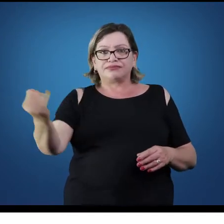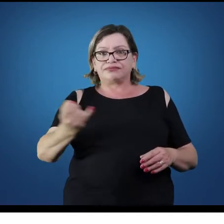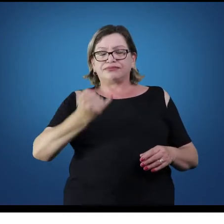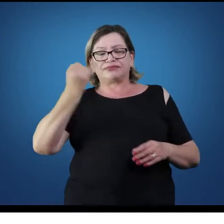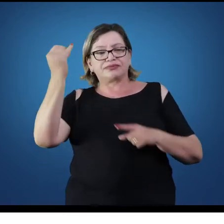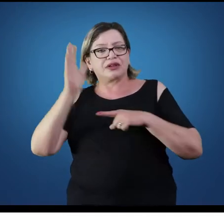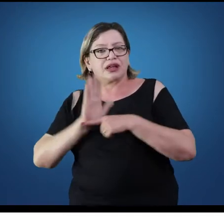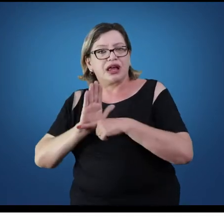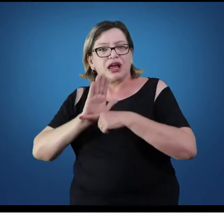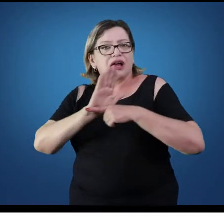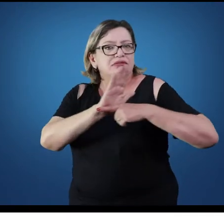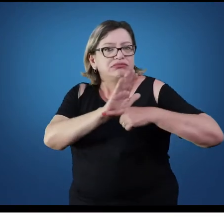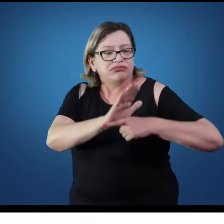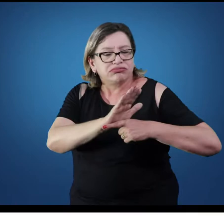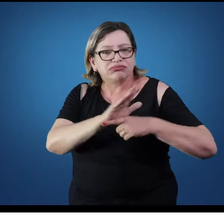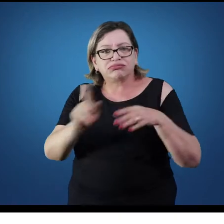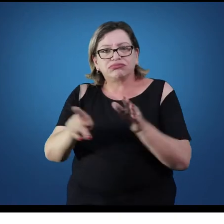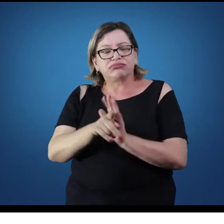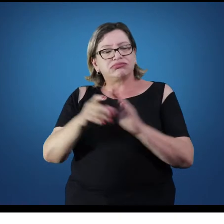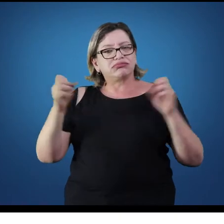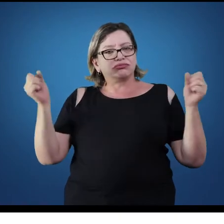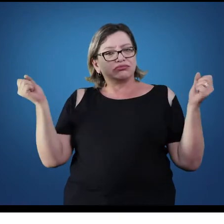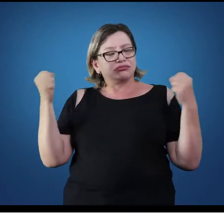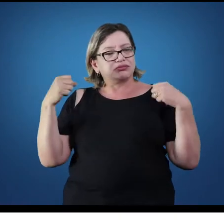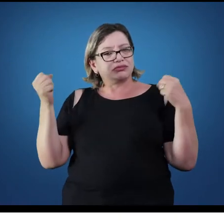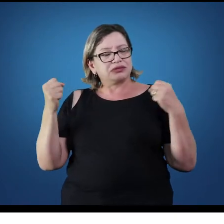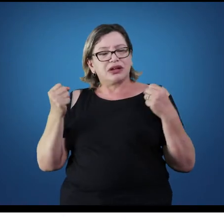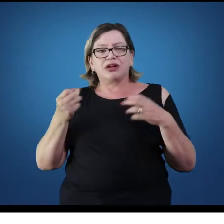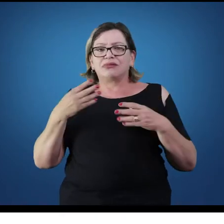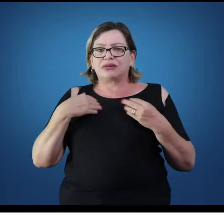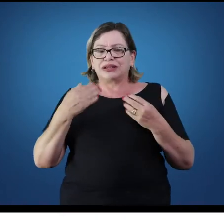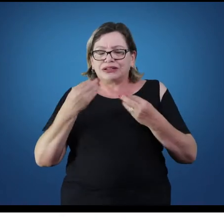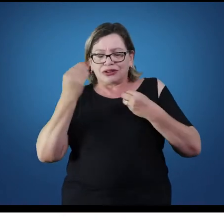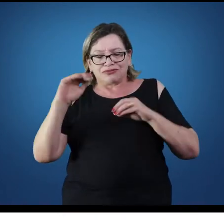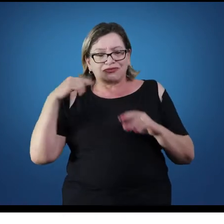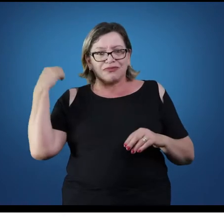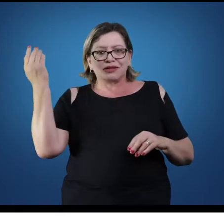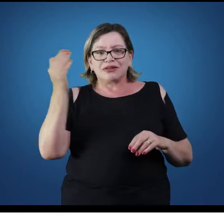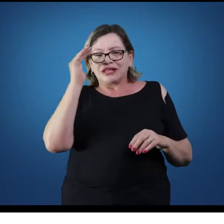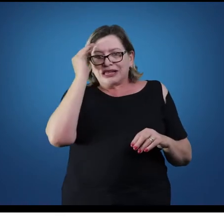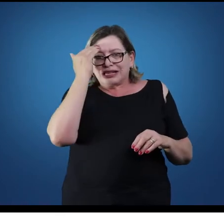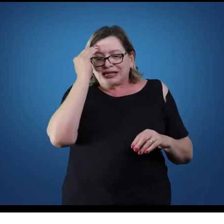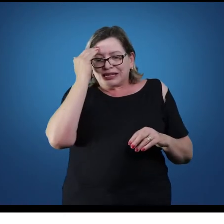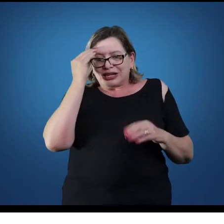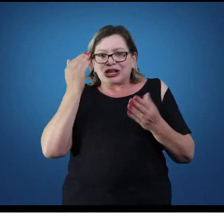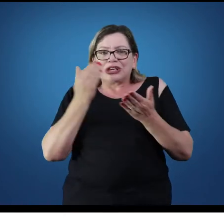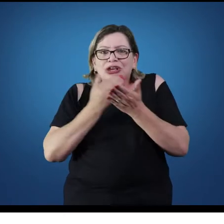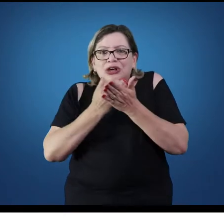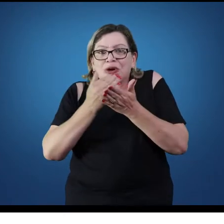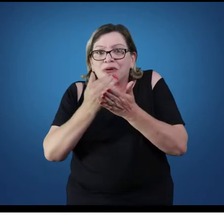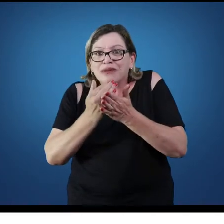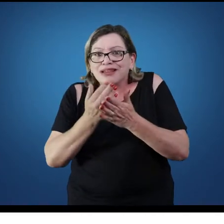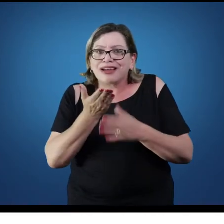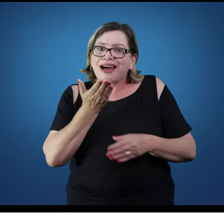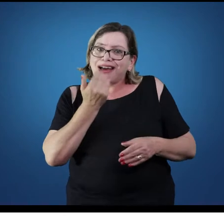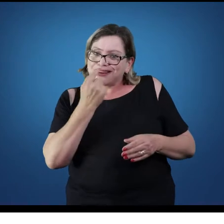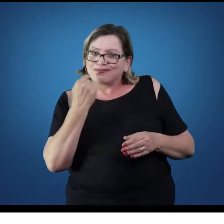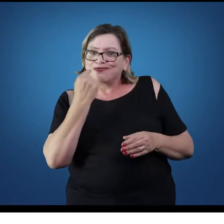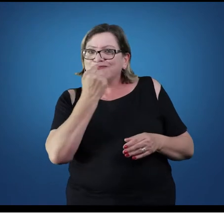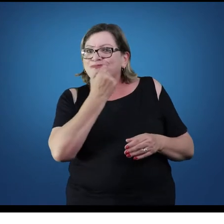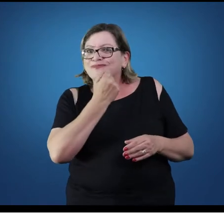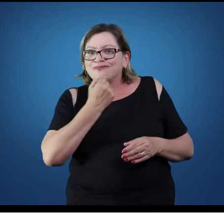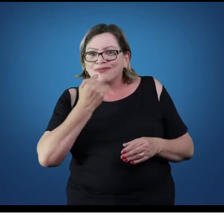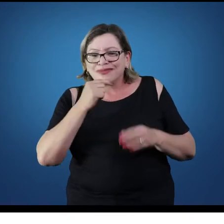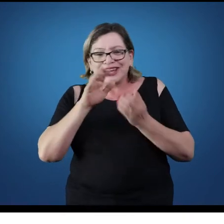contribuição para a área da educação física, porque através deles nós vamos ter uma compreensão que o digestório começa desde da região da boca, com